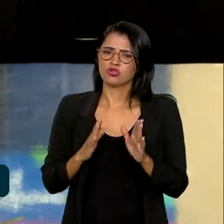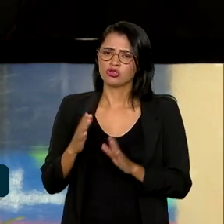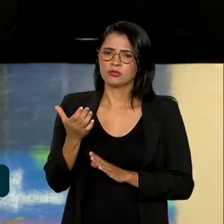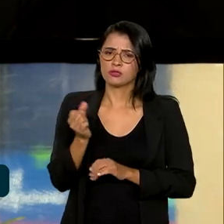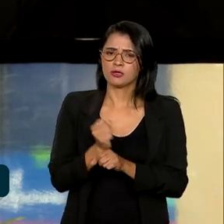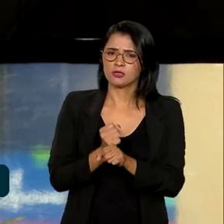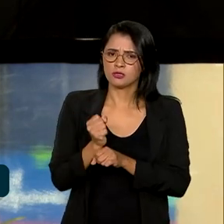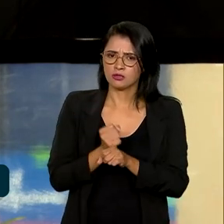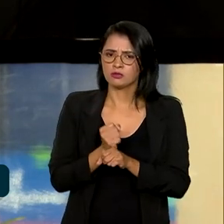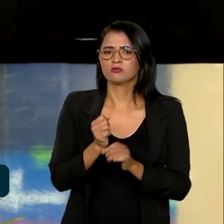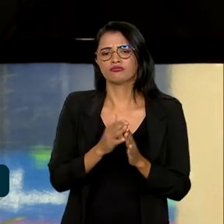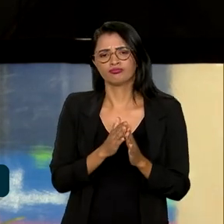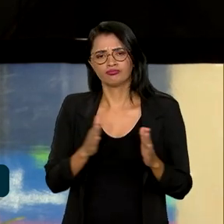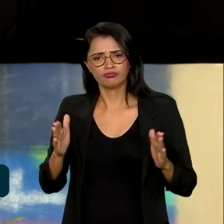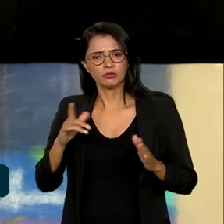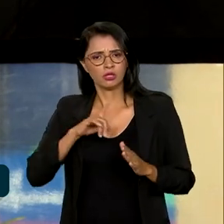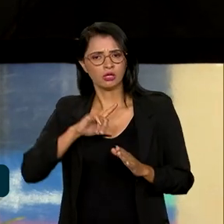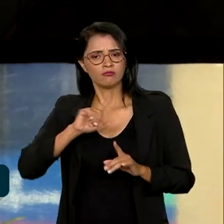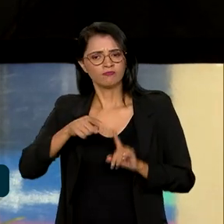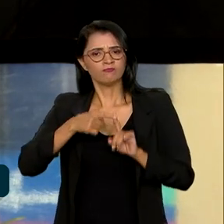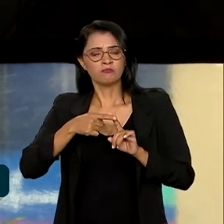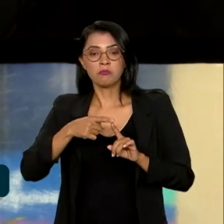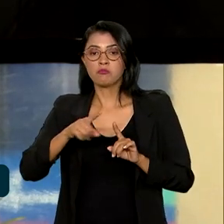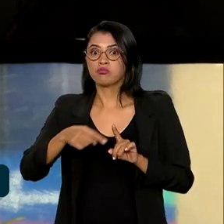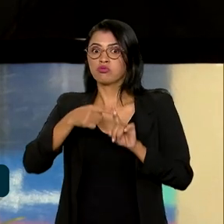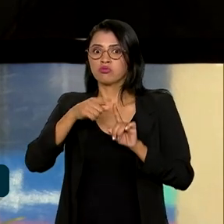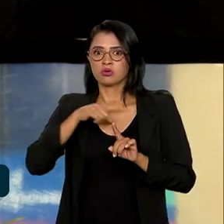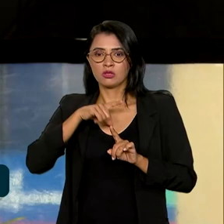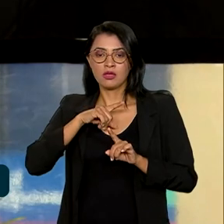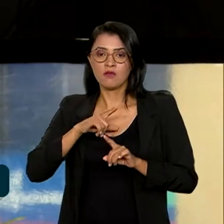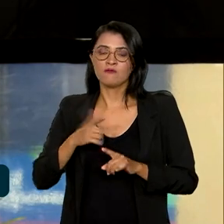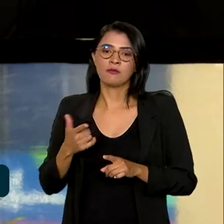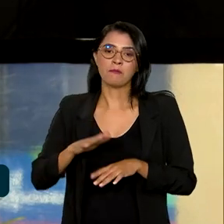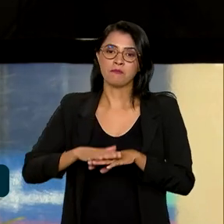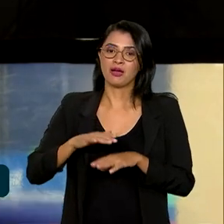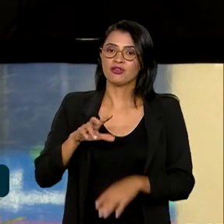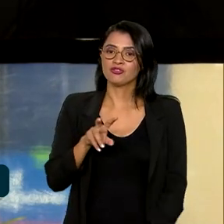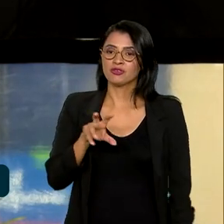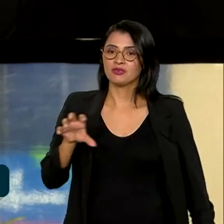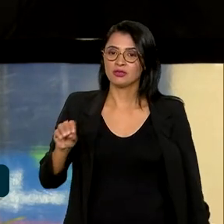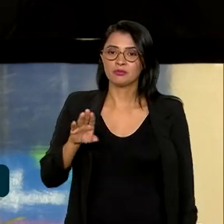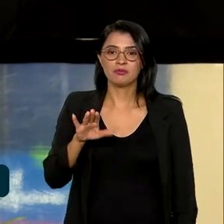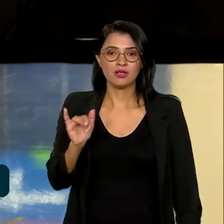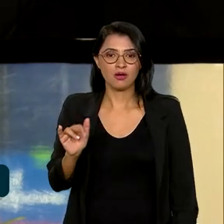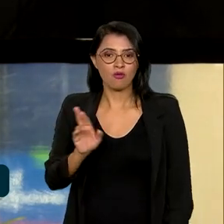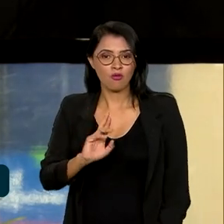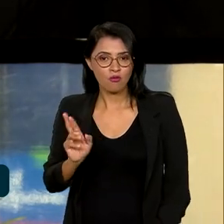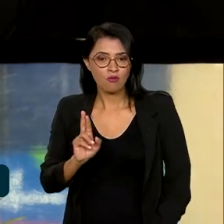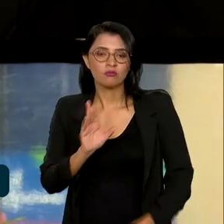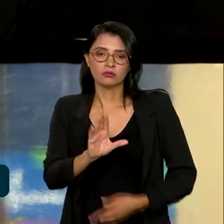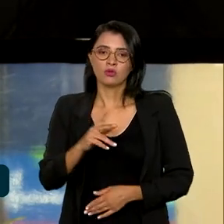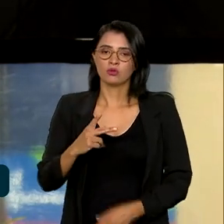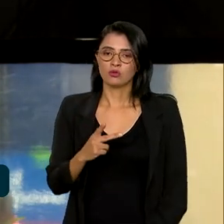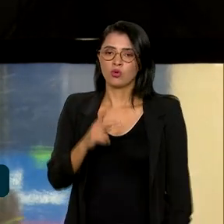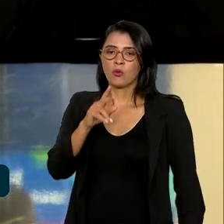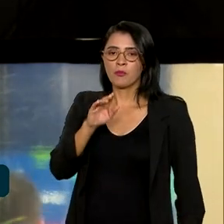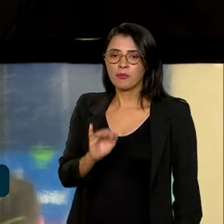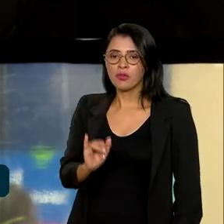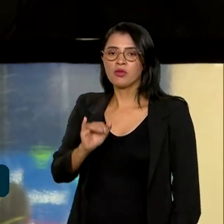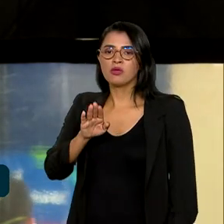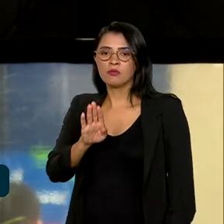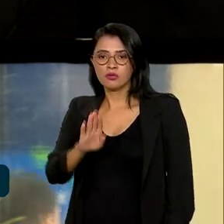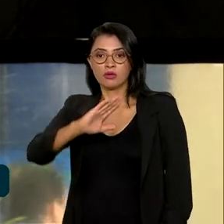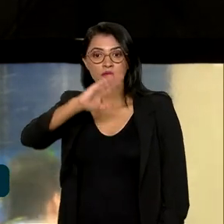tivemos um impacto positivo de mais de 500 bilhões de reais no PIB brasileiro